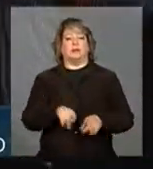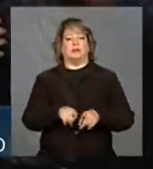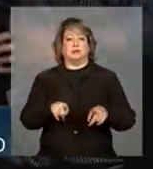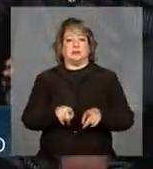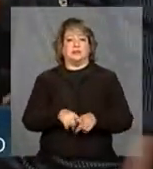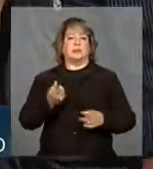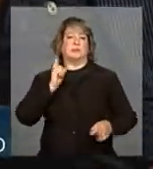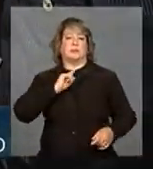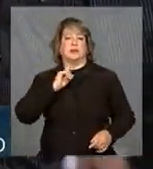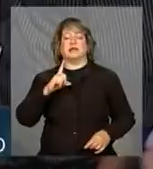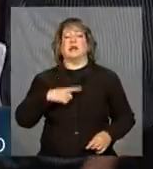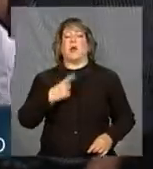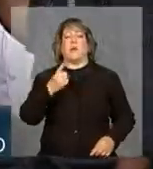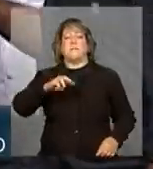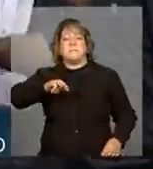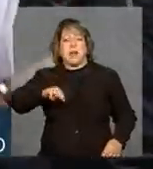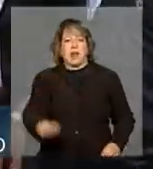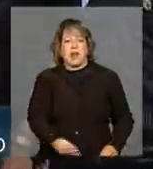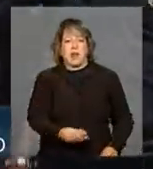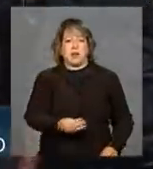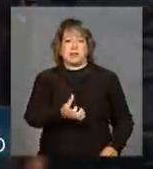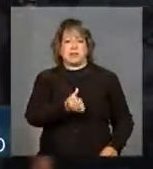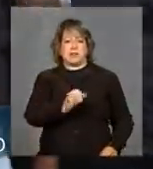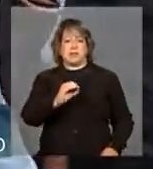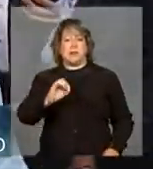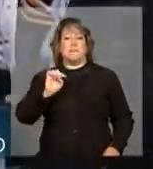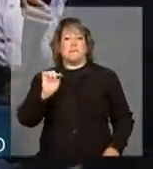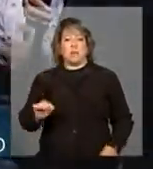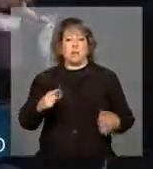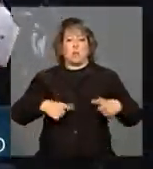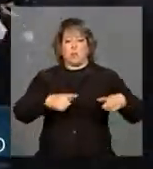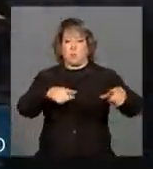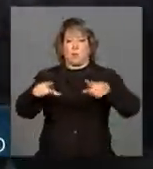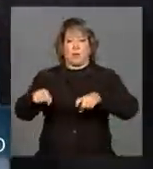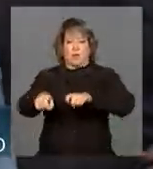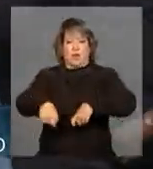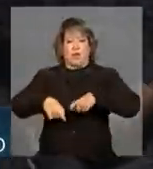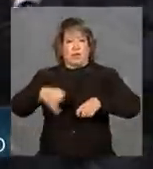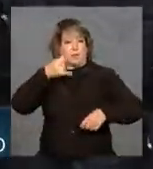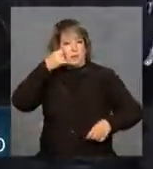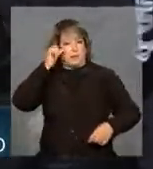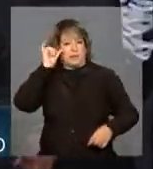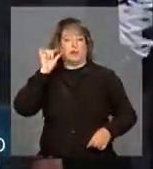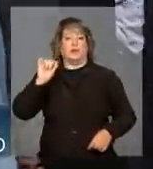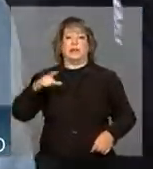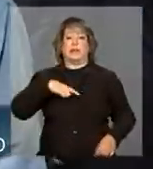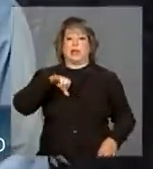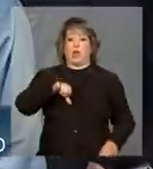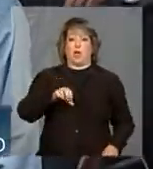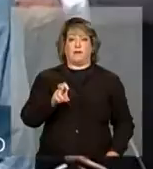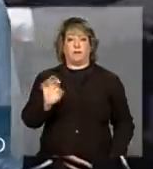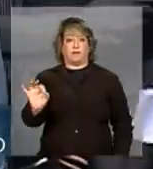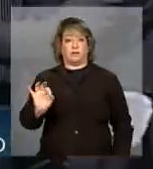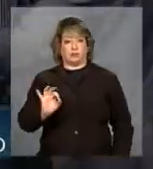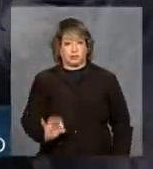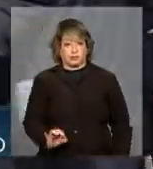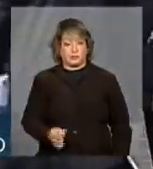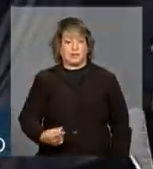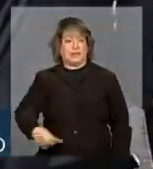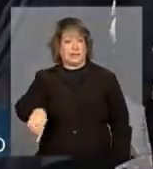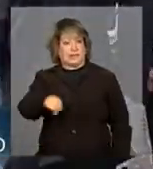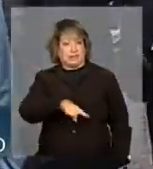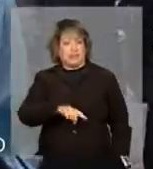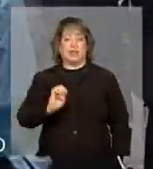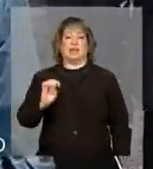1 milhão e 600 mil estabelecimentos agropecuários, sendo que 95% são